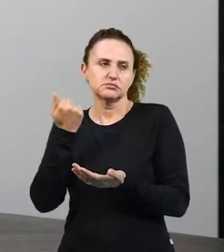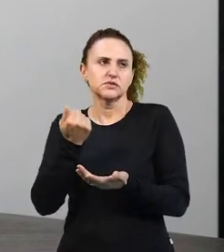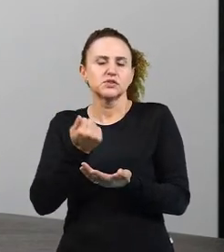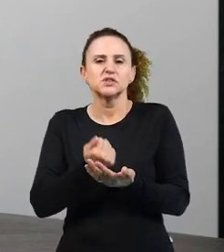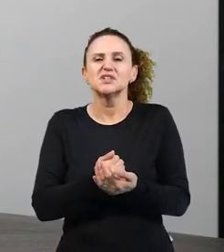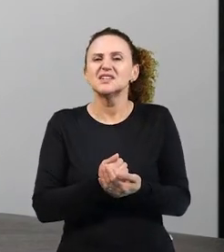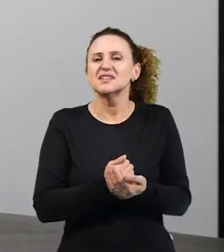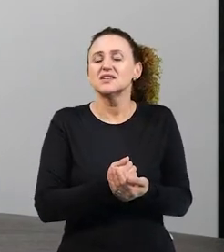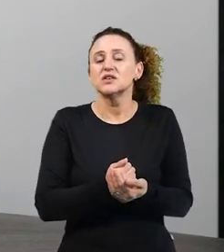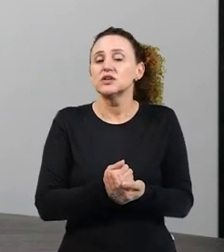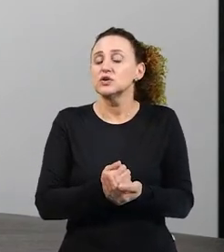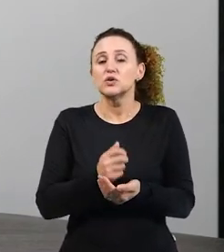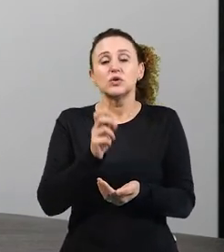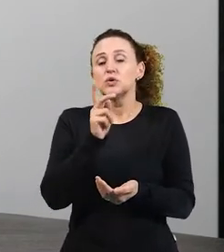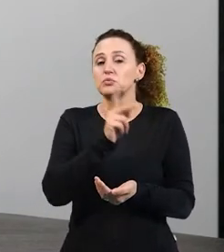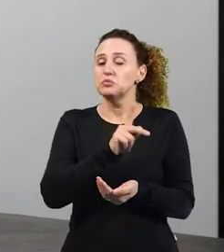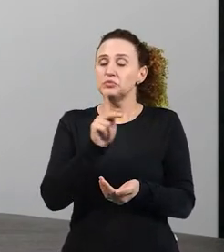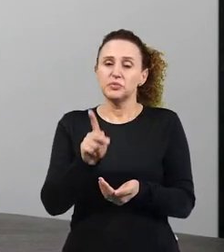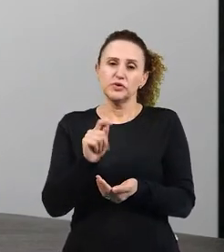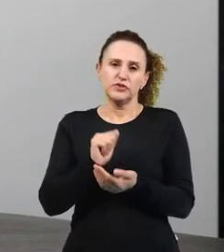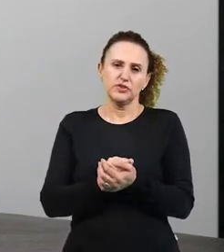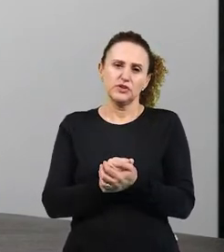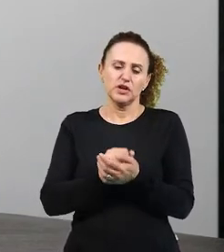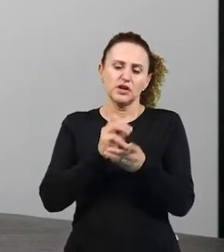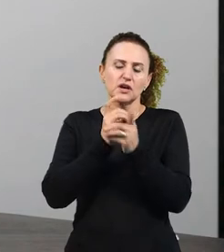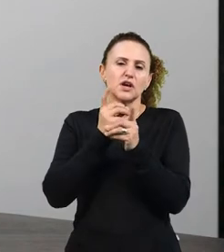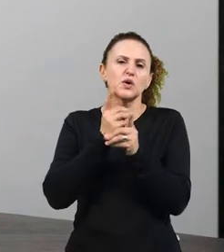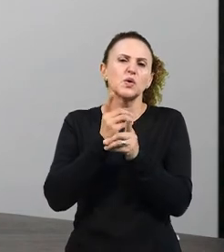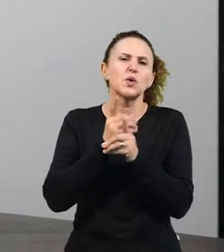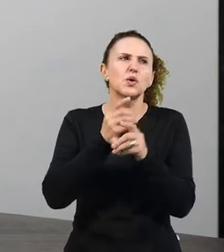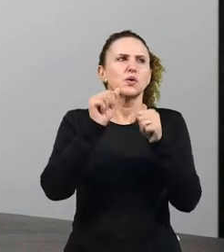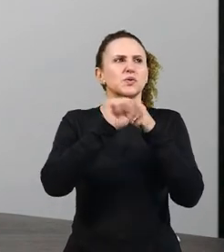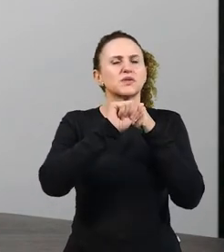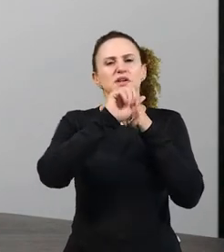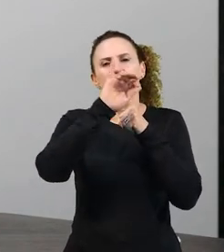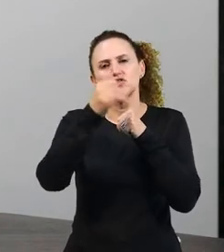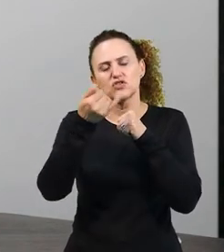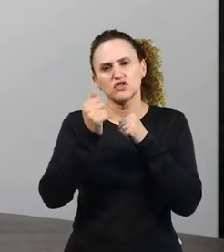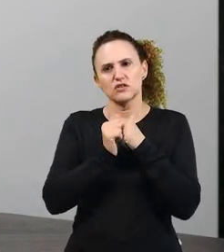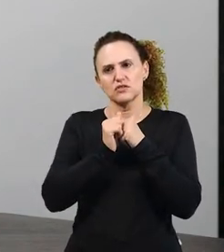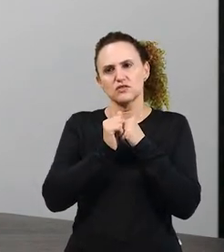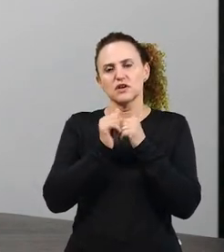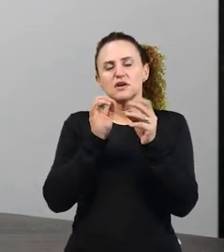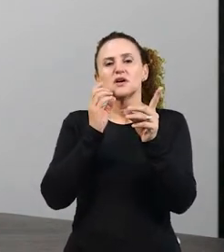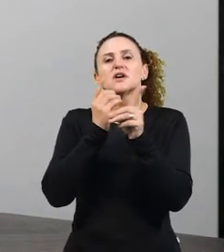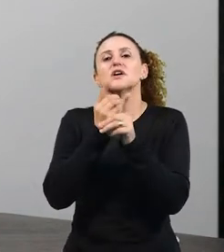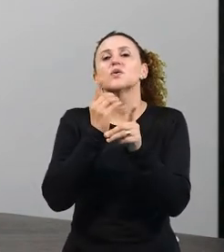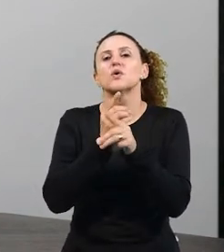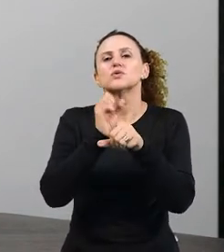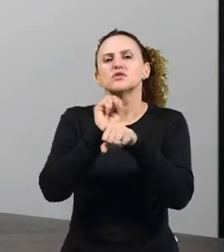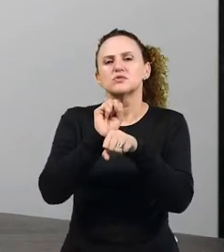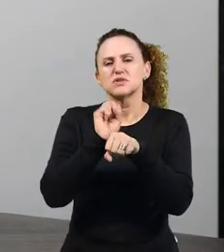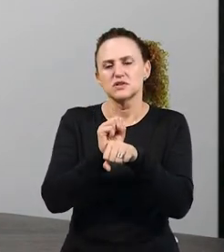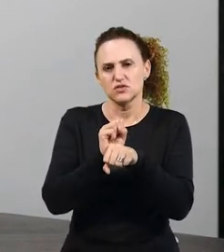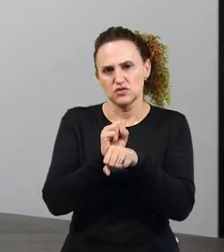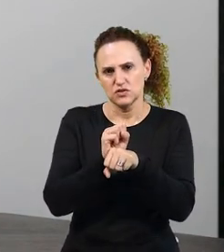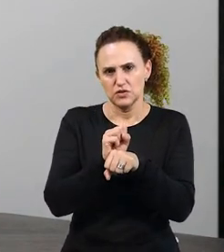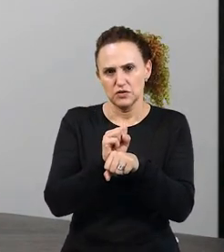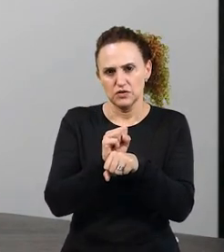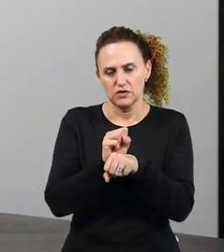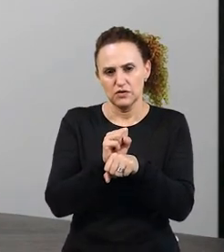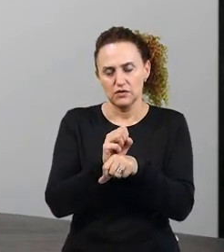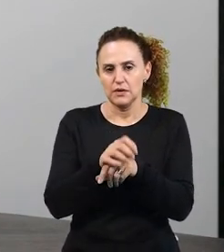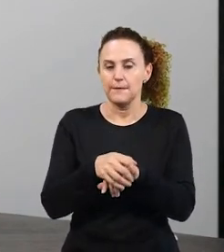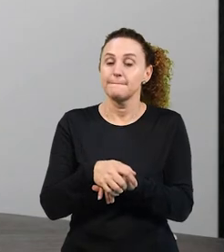só o professor pedindo encontre um adjetivo, encontre um substantivo, isso aqui é o quê?